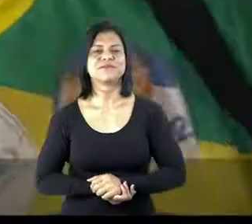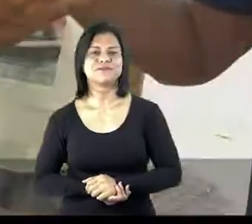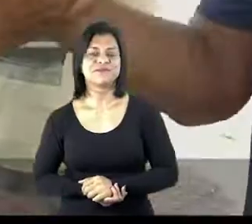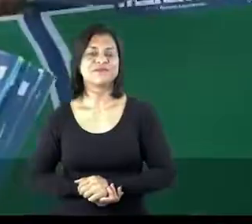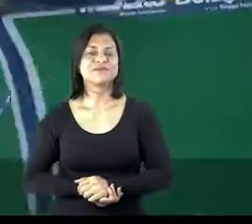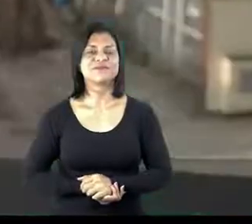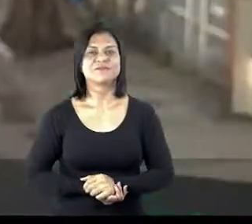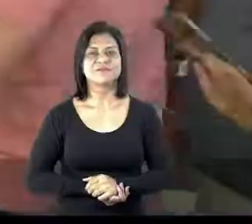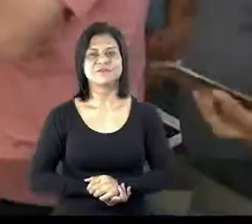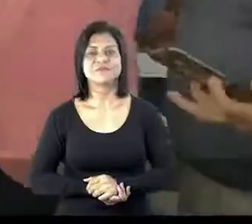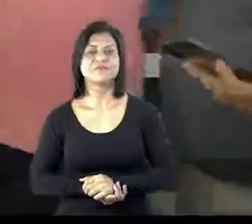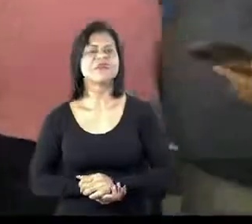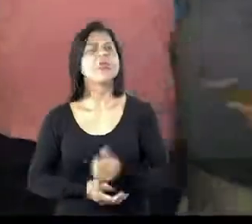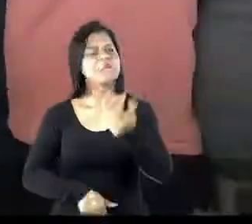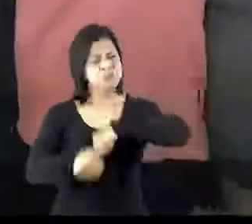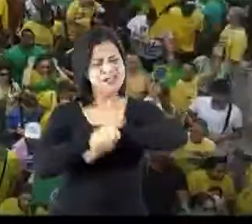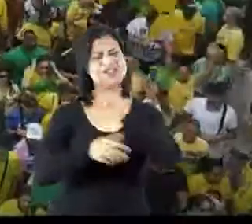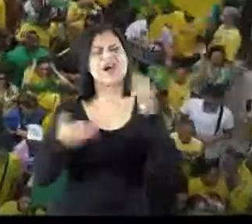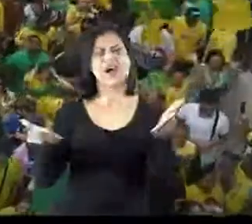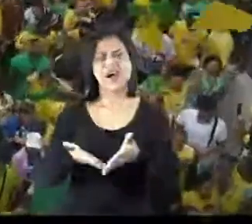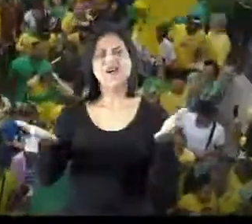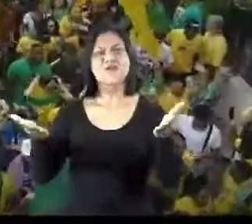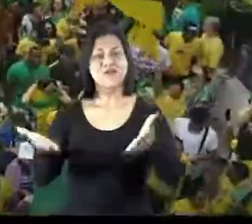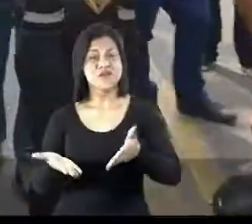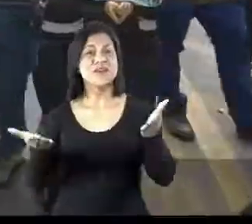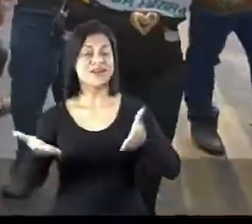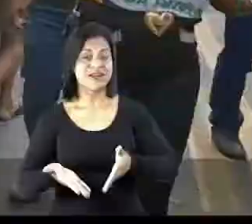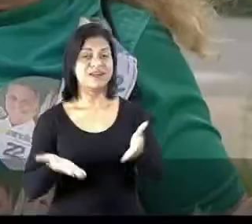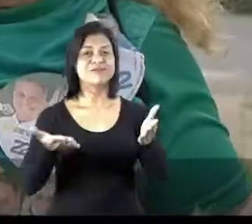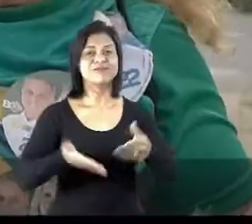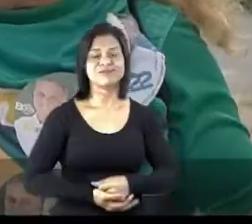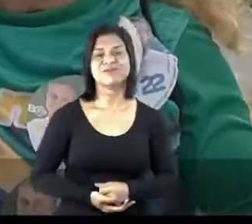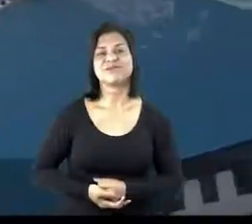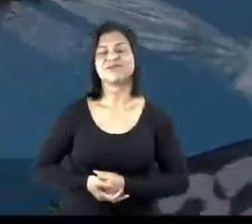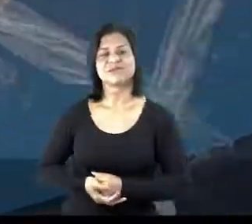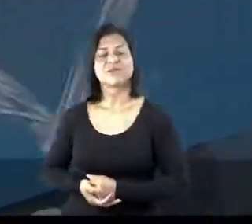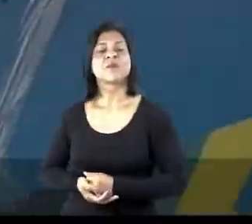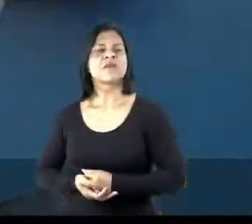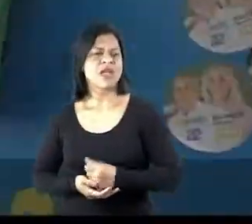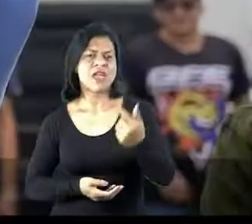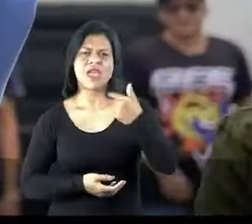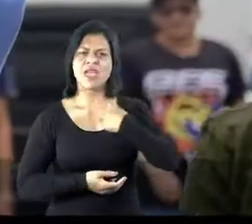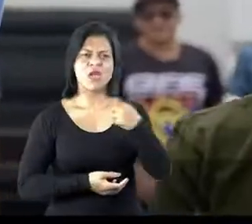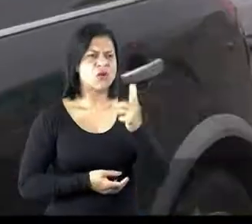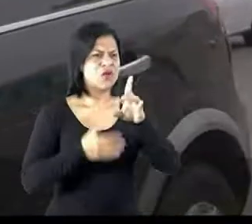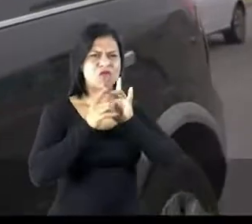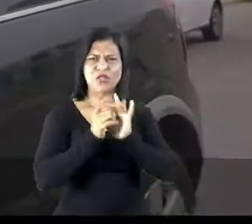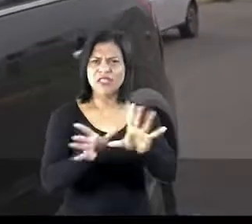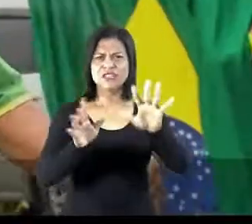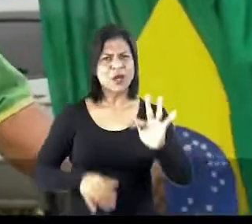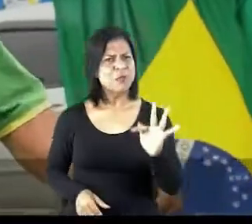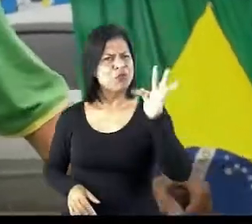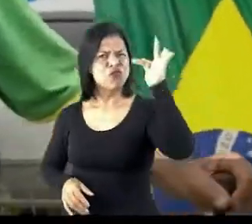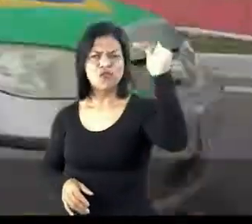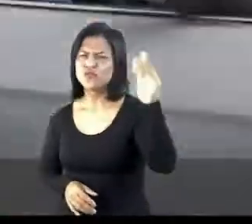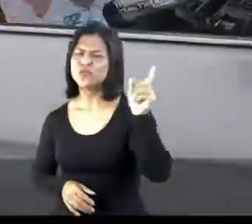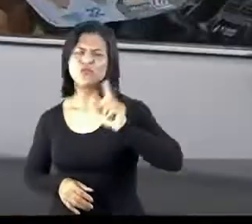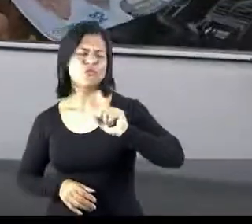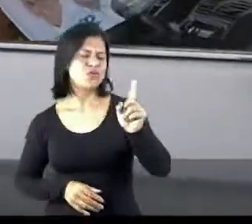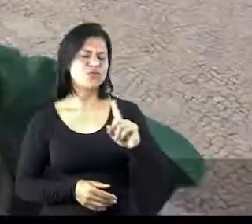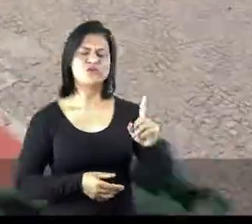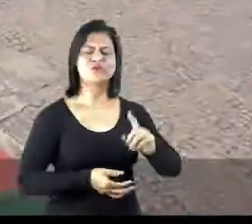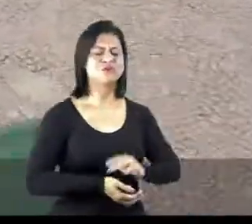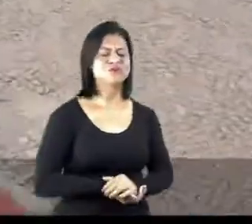A mudança é agora, não vou deixar para